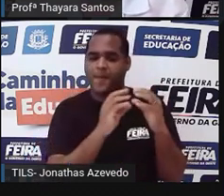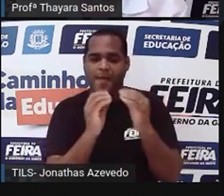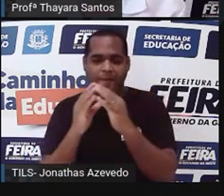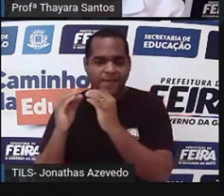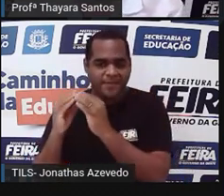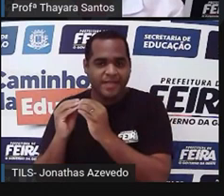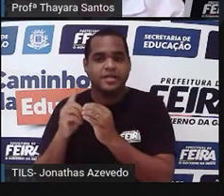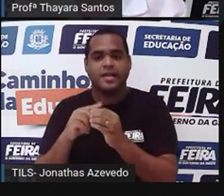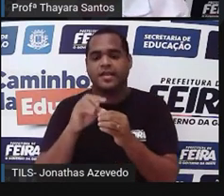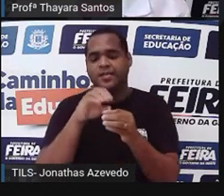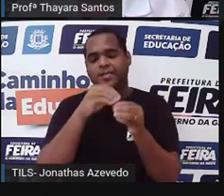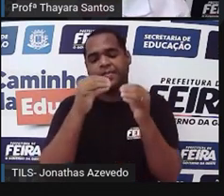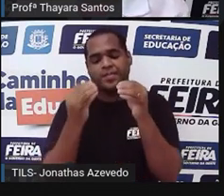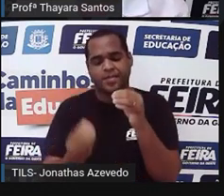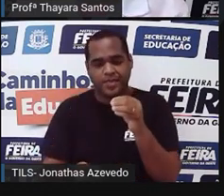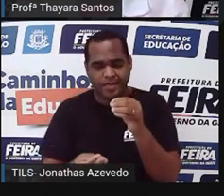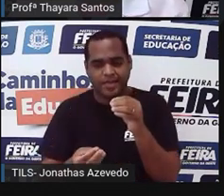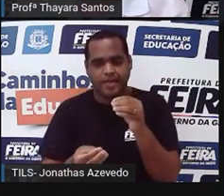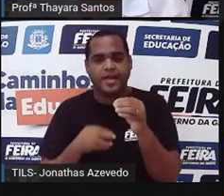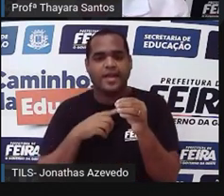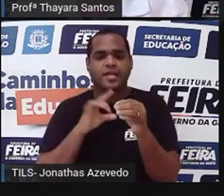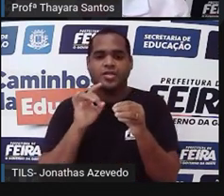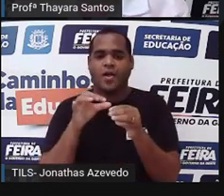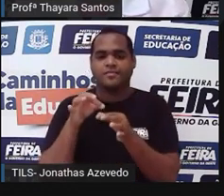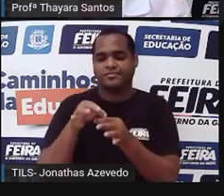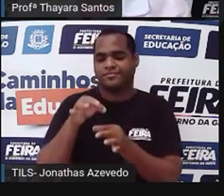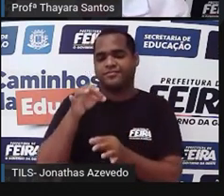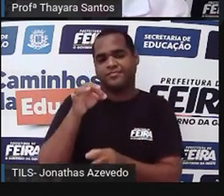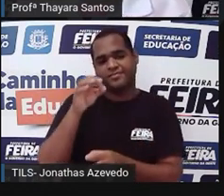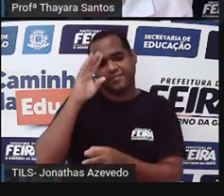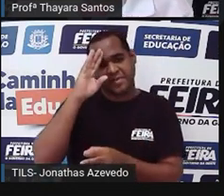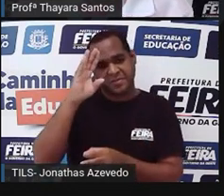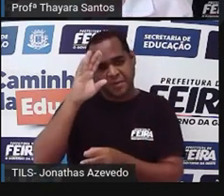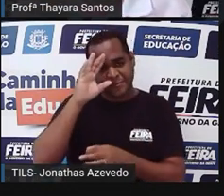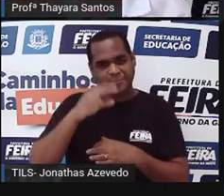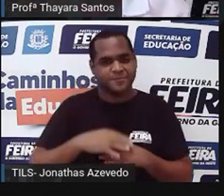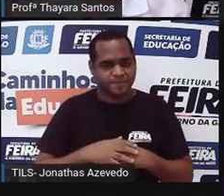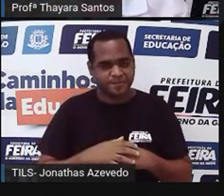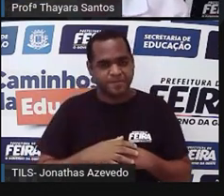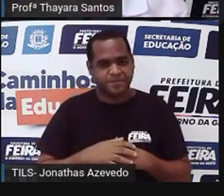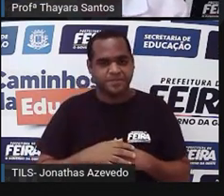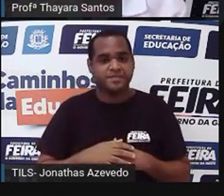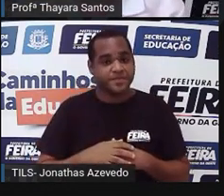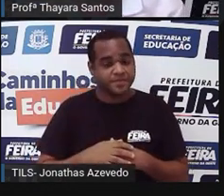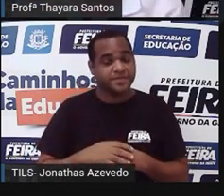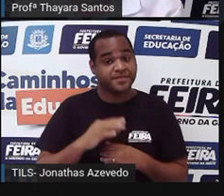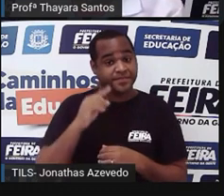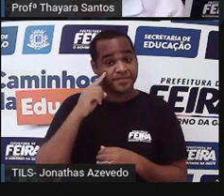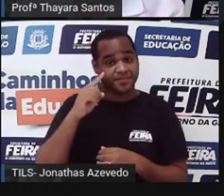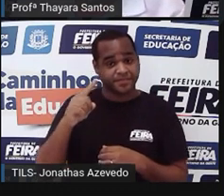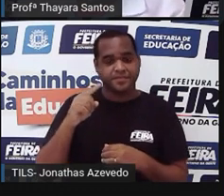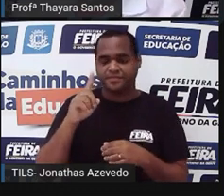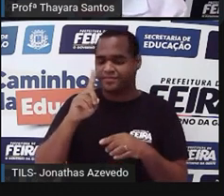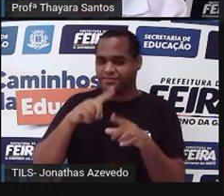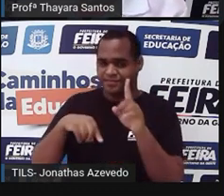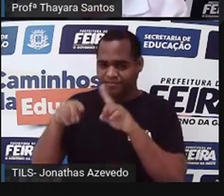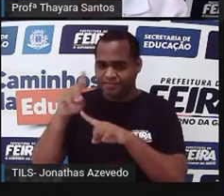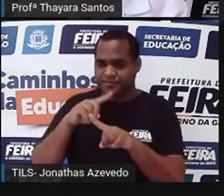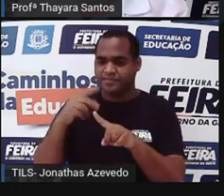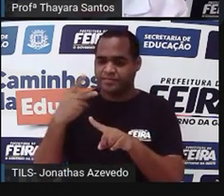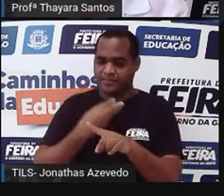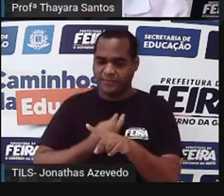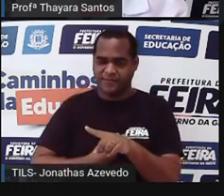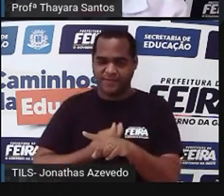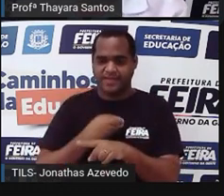esse esporófito cai e ela fica só com o gametófito. Então, o gametófito é a fase que a gente chama de dominante do ciclo de vida